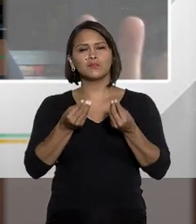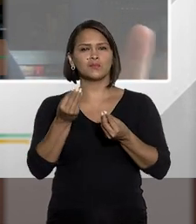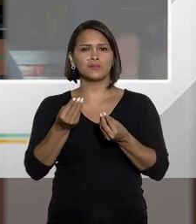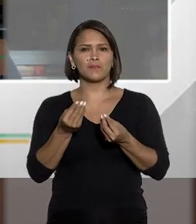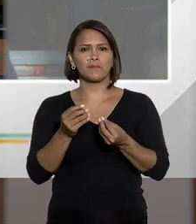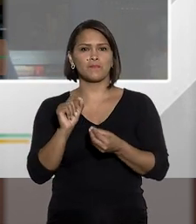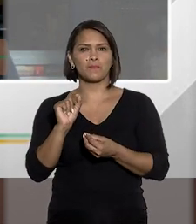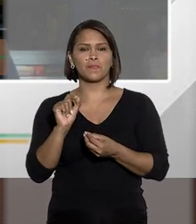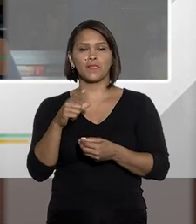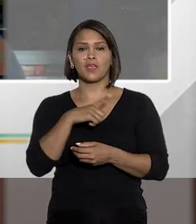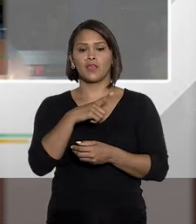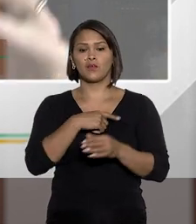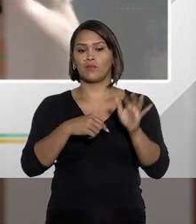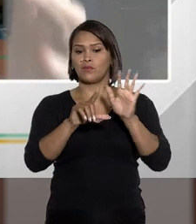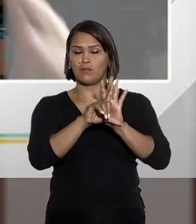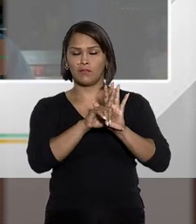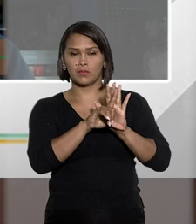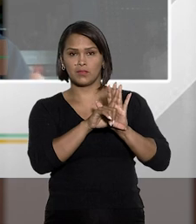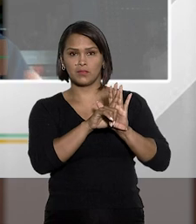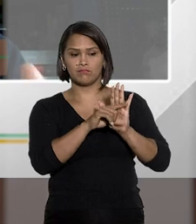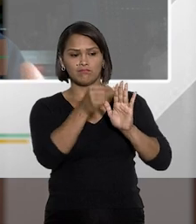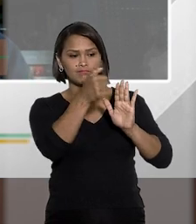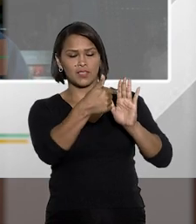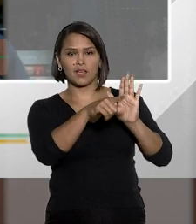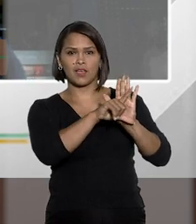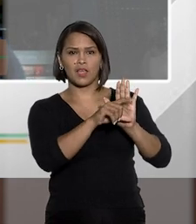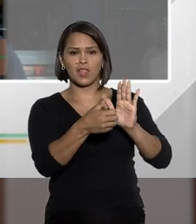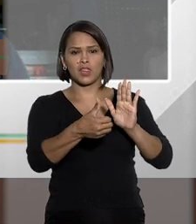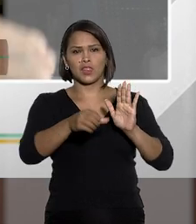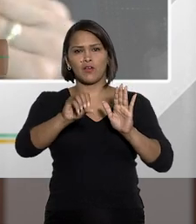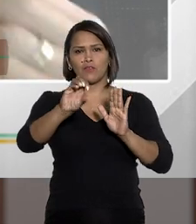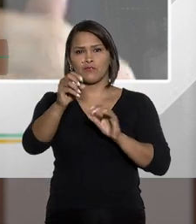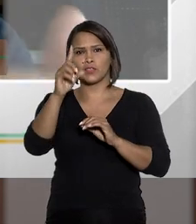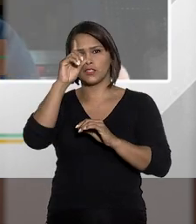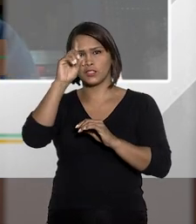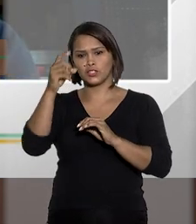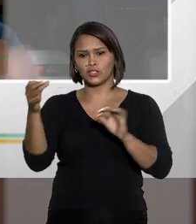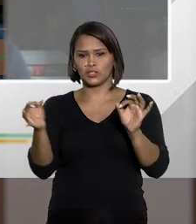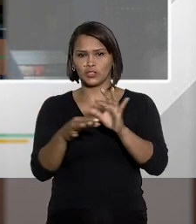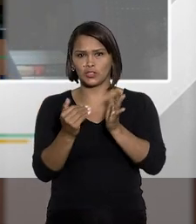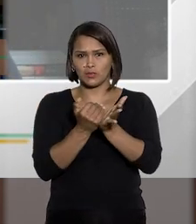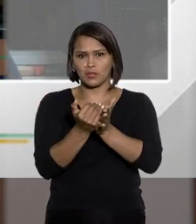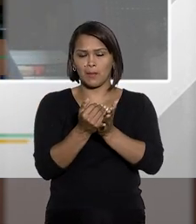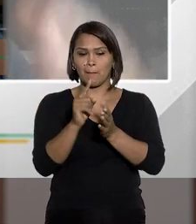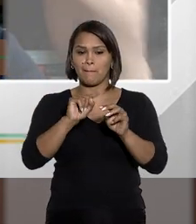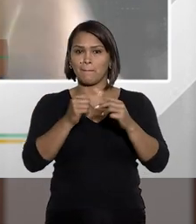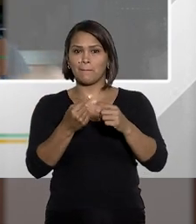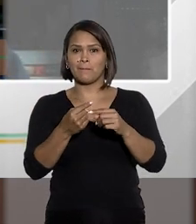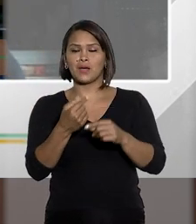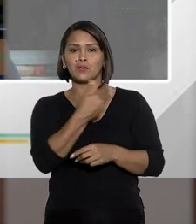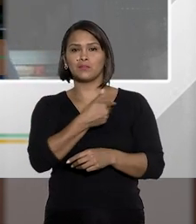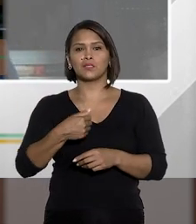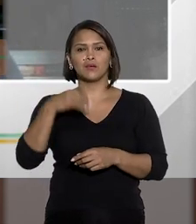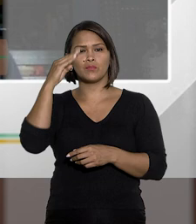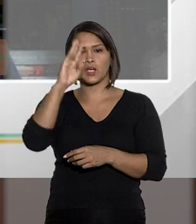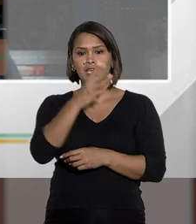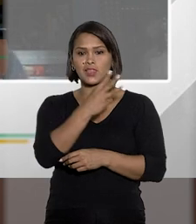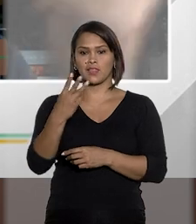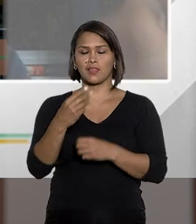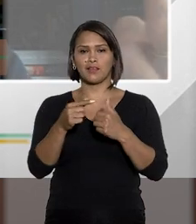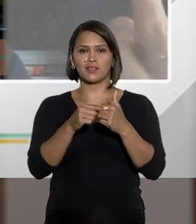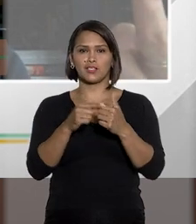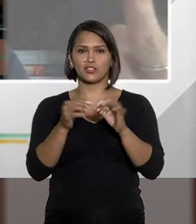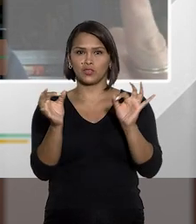imaginar o seguinte, eu tenho uma lei, ela tem 90 dias de avacácio, mas o presidente da república